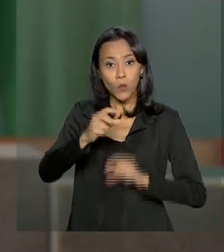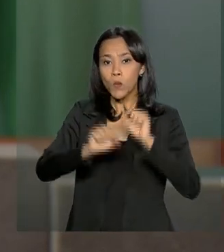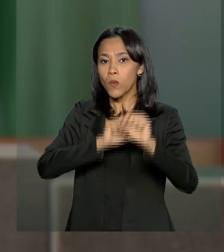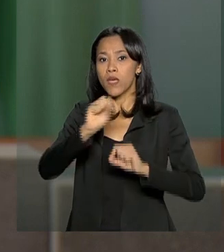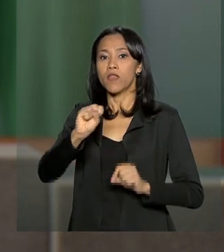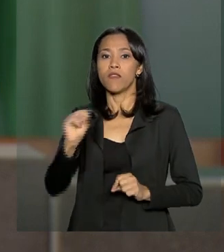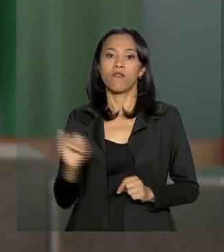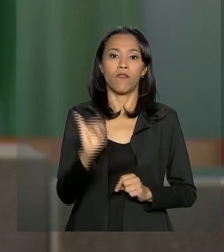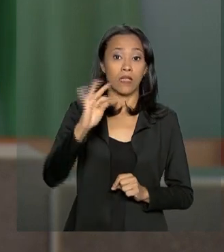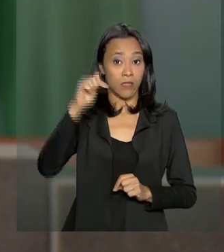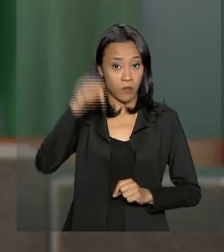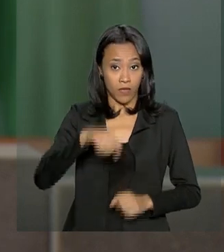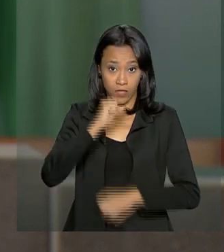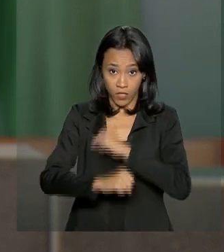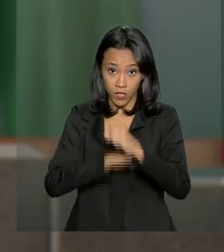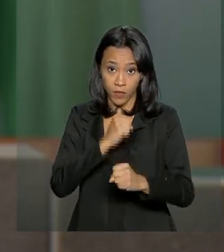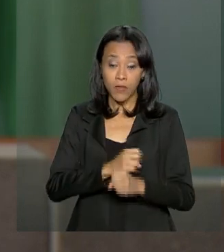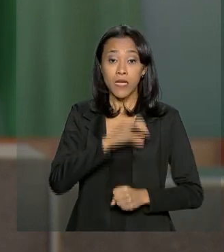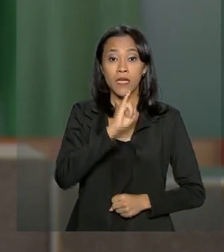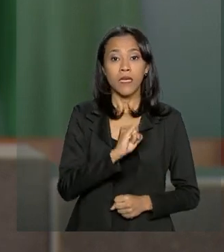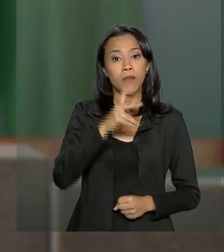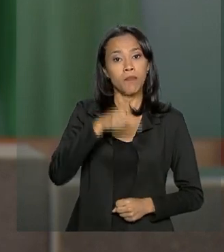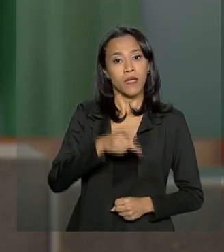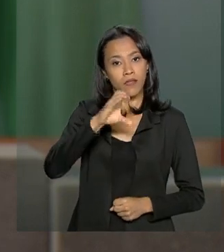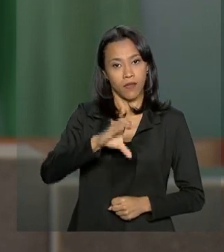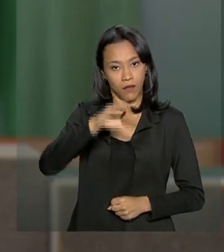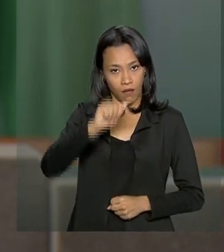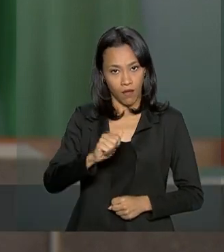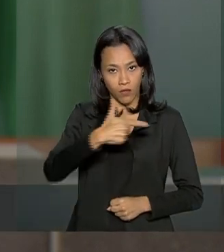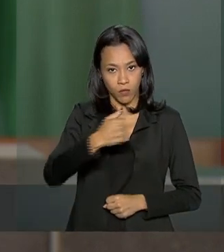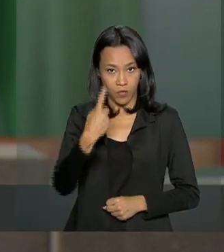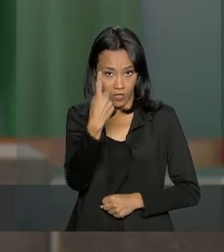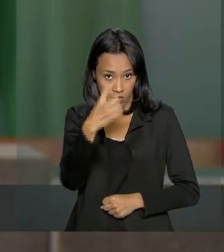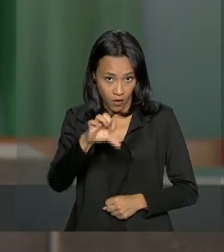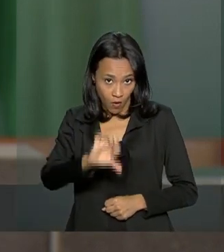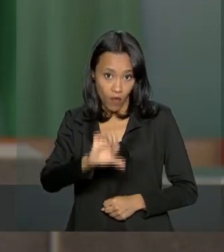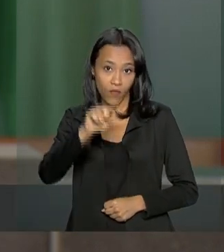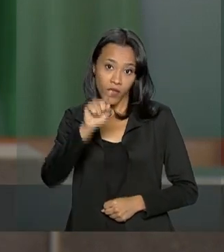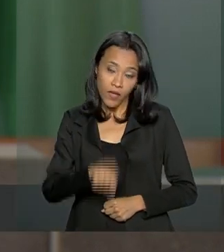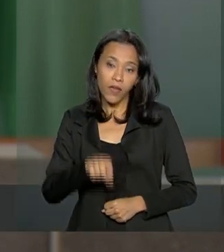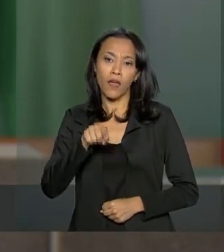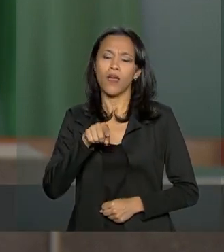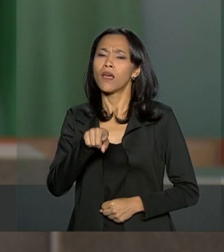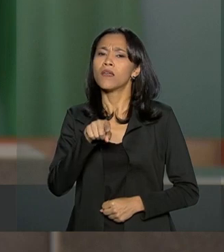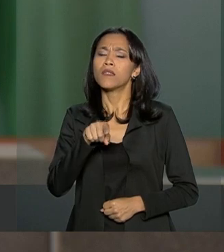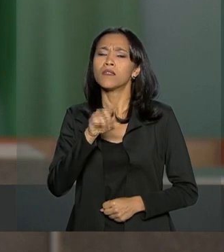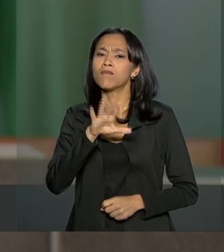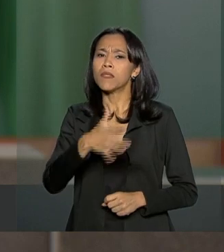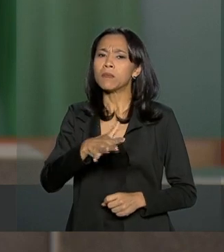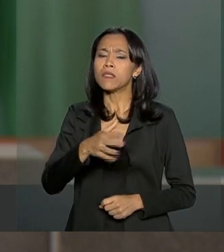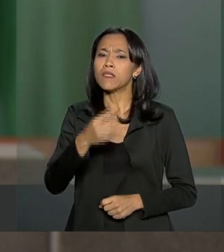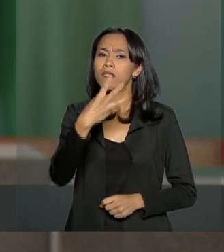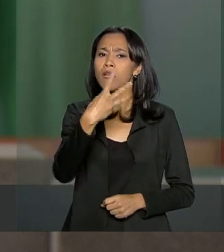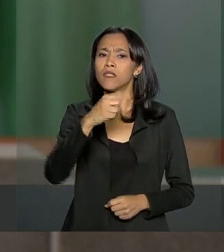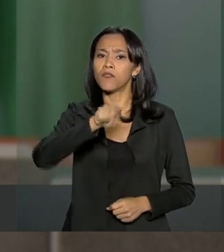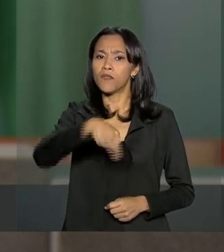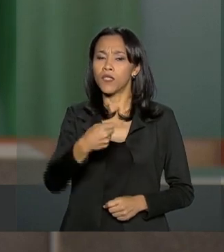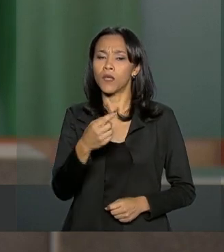para este ano. O IPCA 2019, considerado a inflação oficial do país, deve ficar em 3